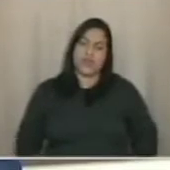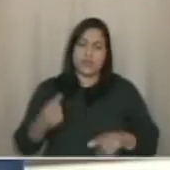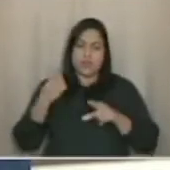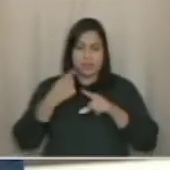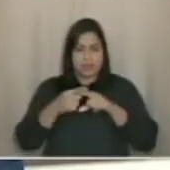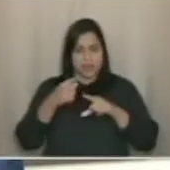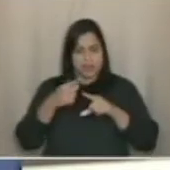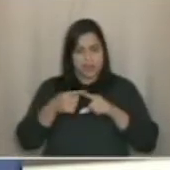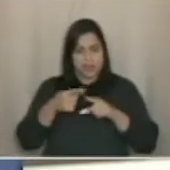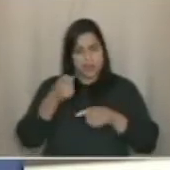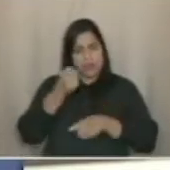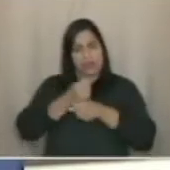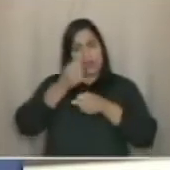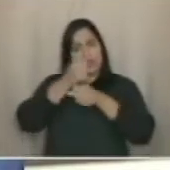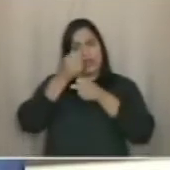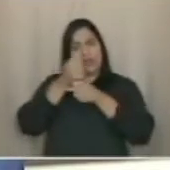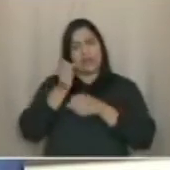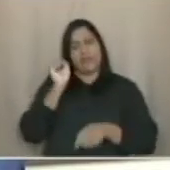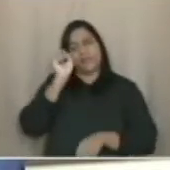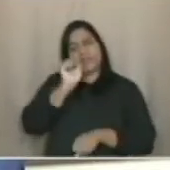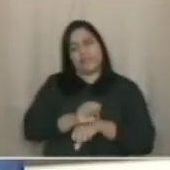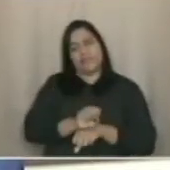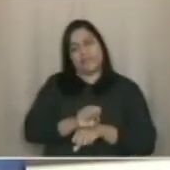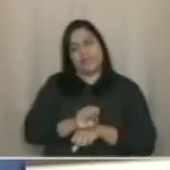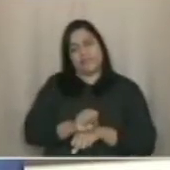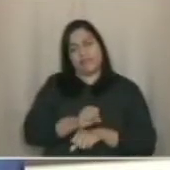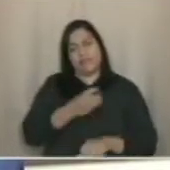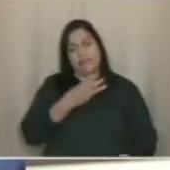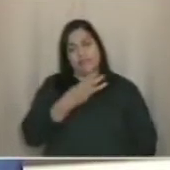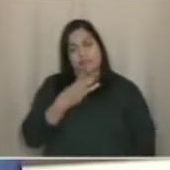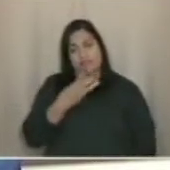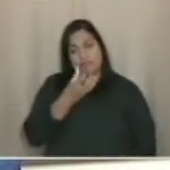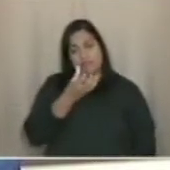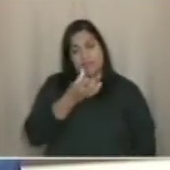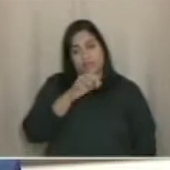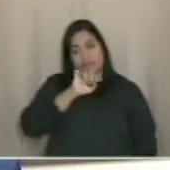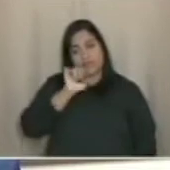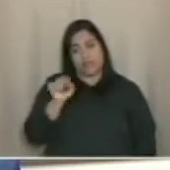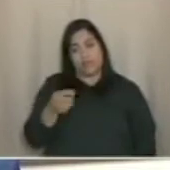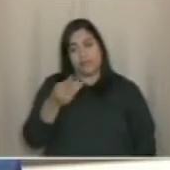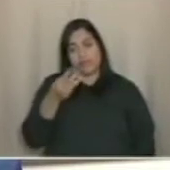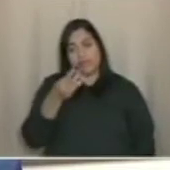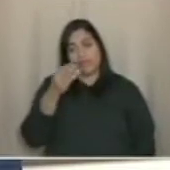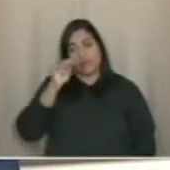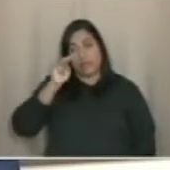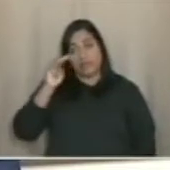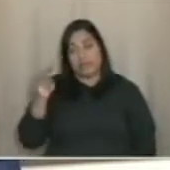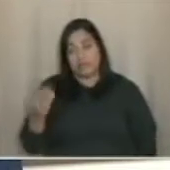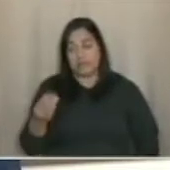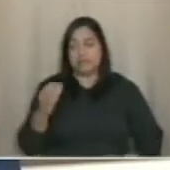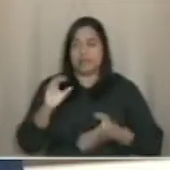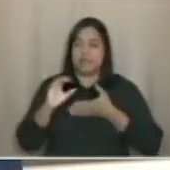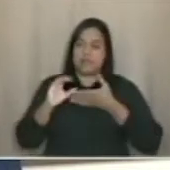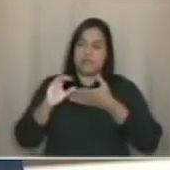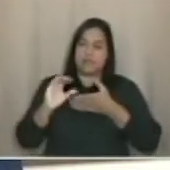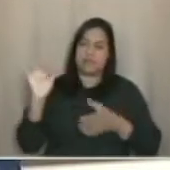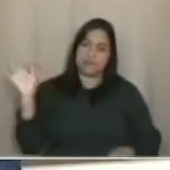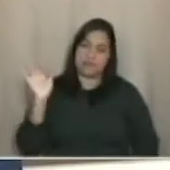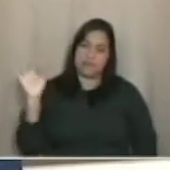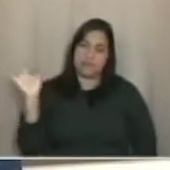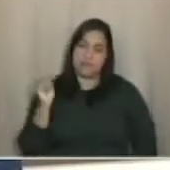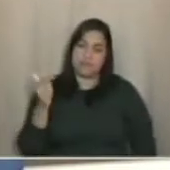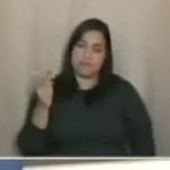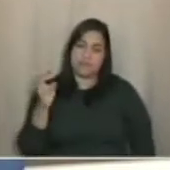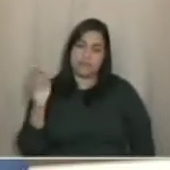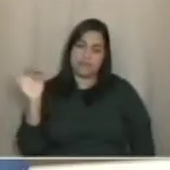Porque a empresa que foi licitada 36,3 milhões de recurso federal, inclusive com 25% de